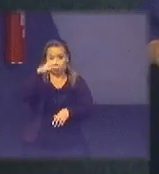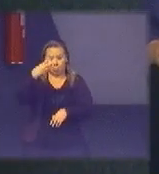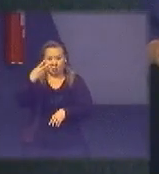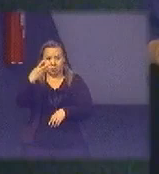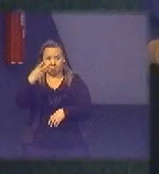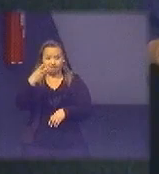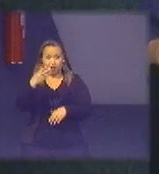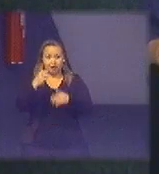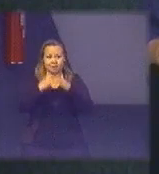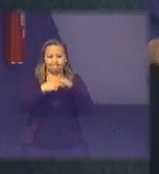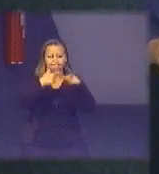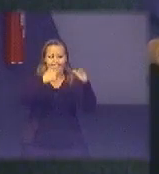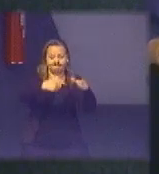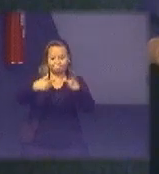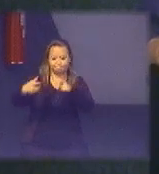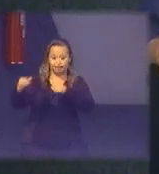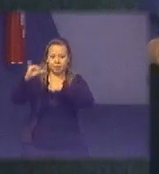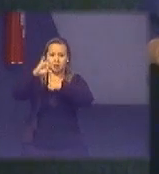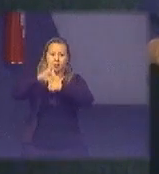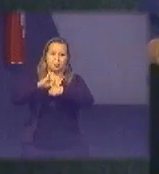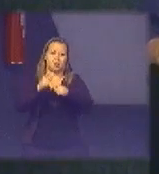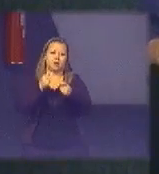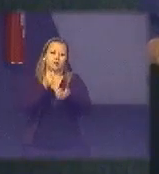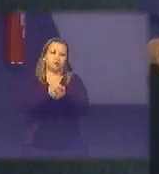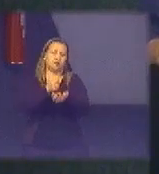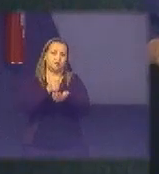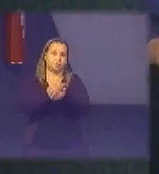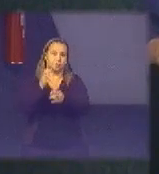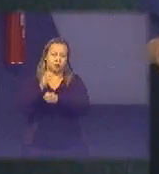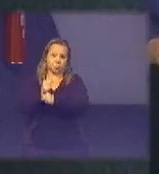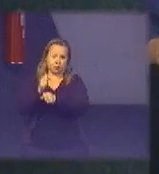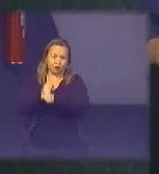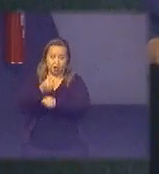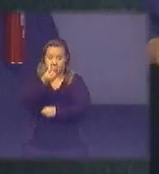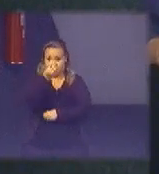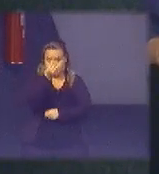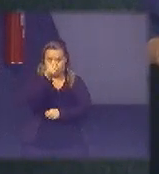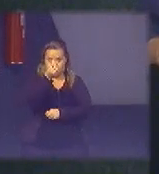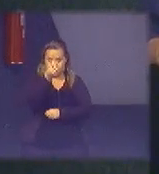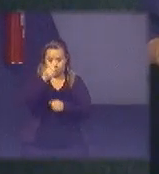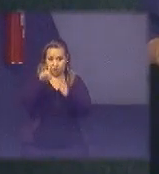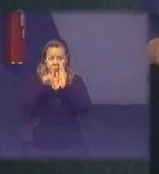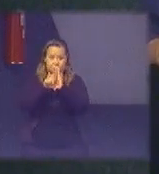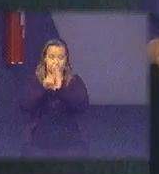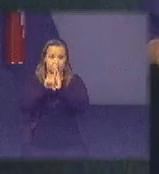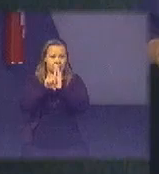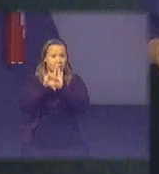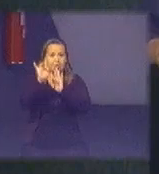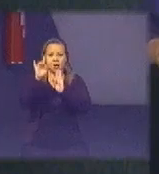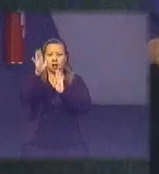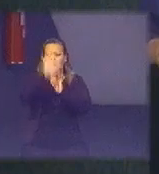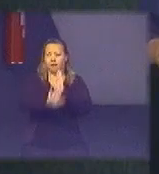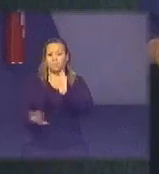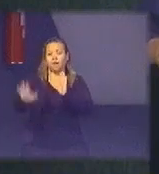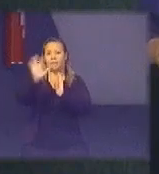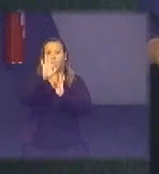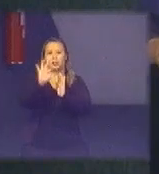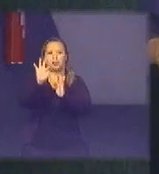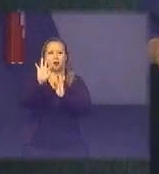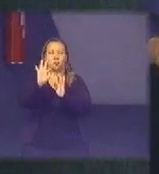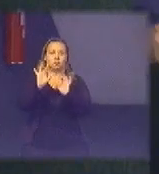de compras 103 seis são leis só de lei federal a tem seis